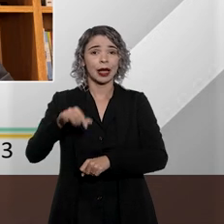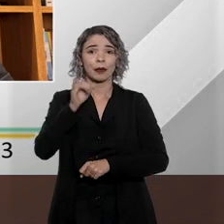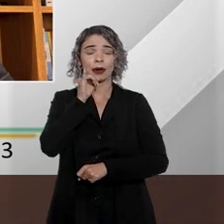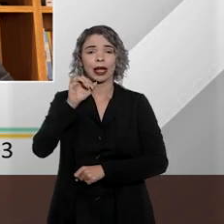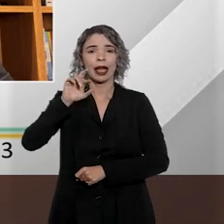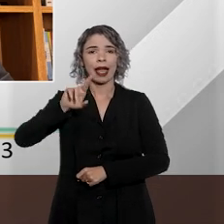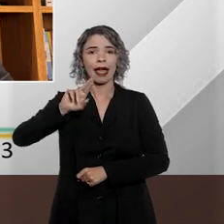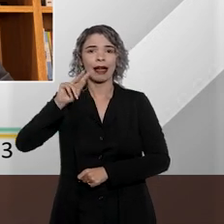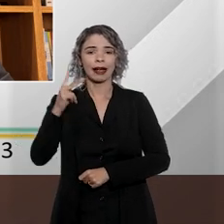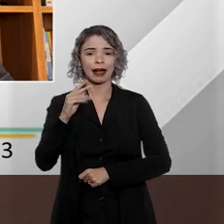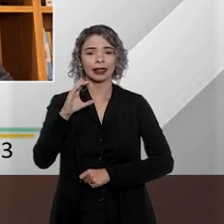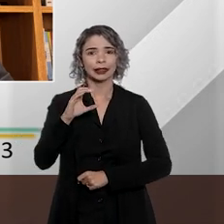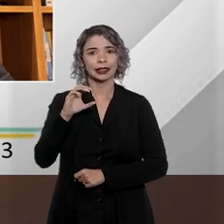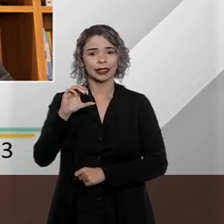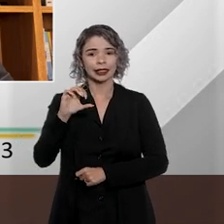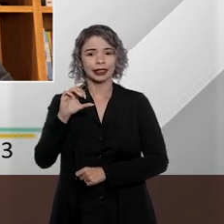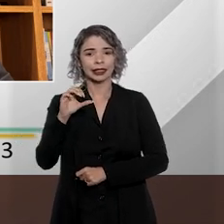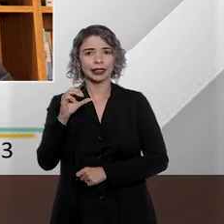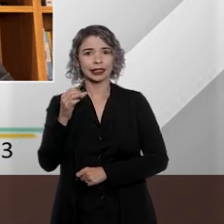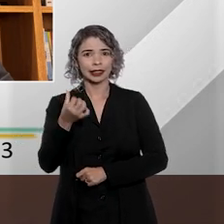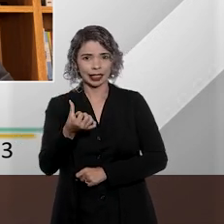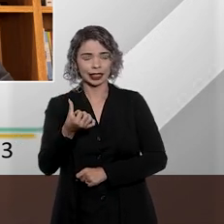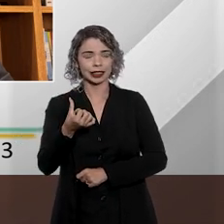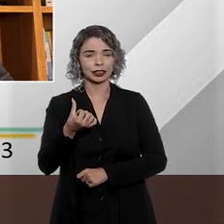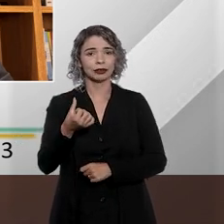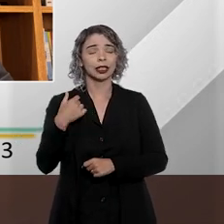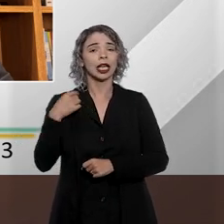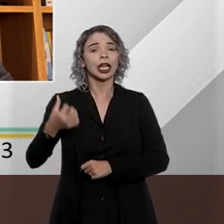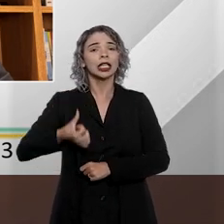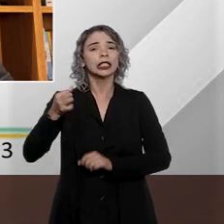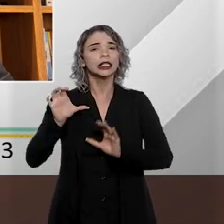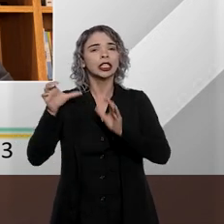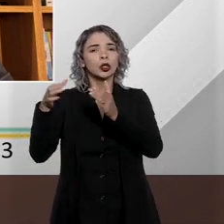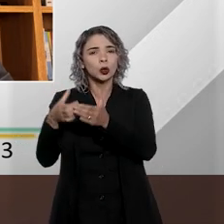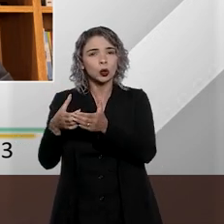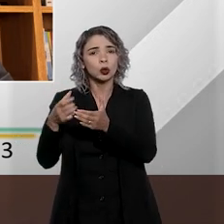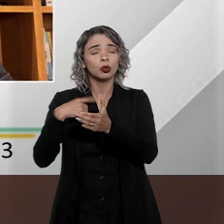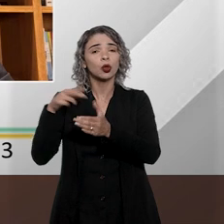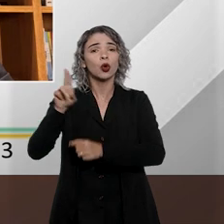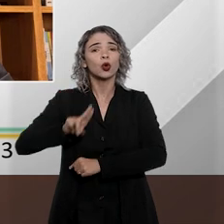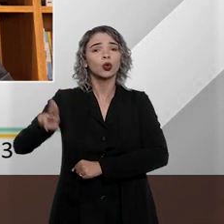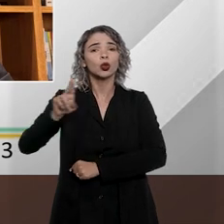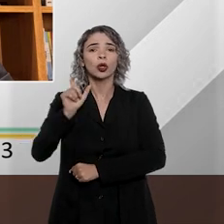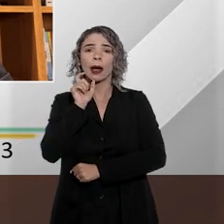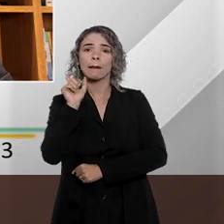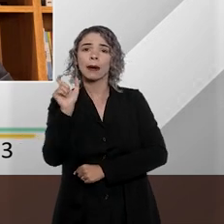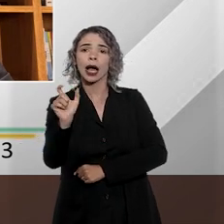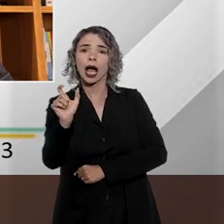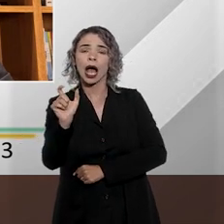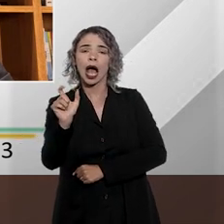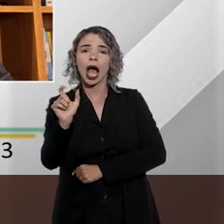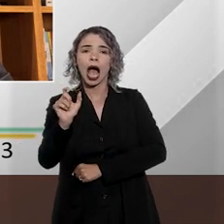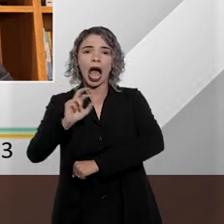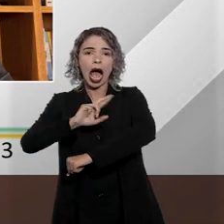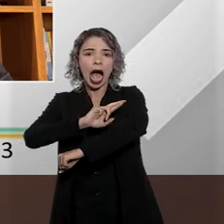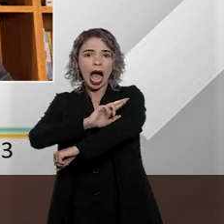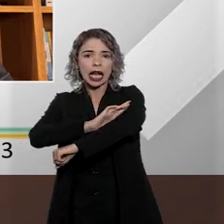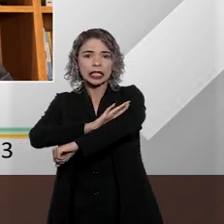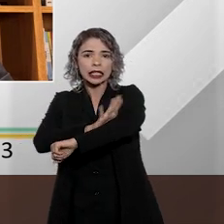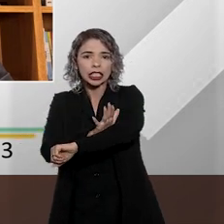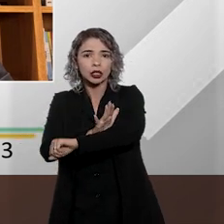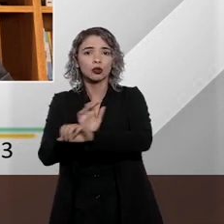RHC 158-580, quando a sexta turma aqui do STJ usou a expressão racismo